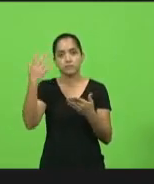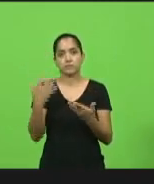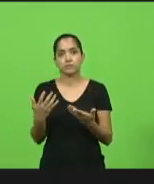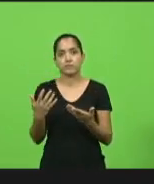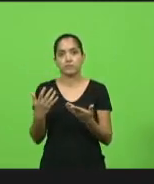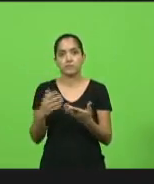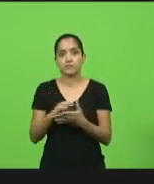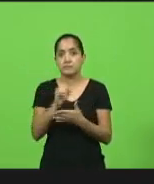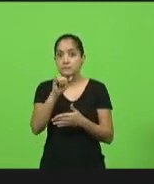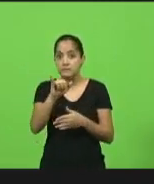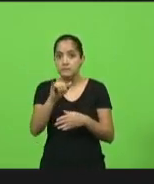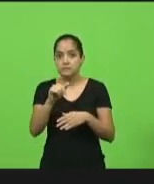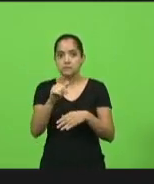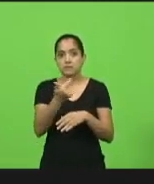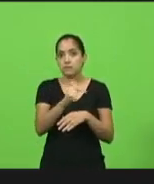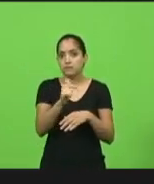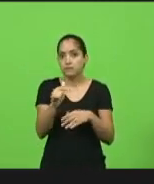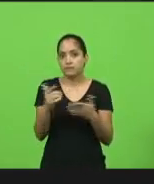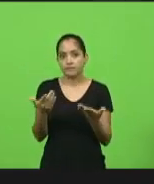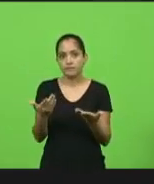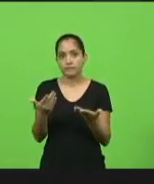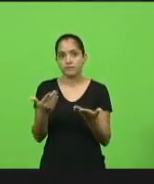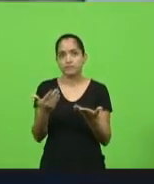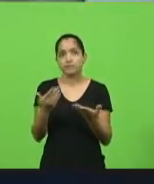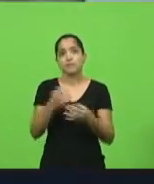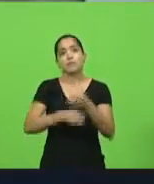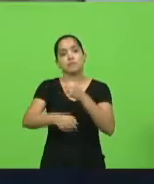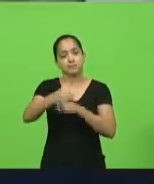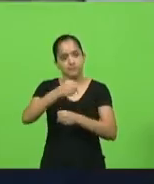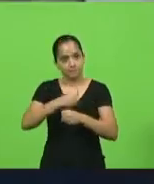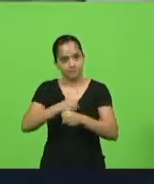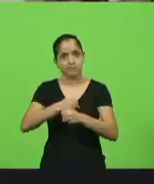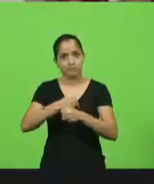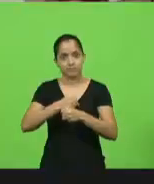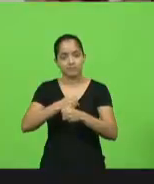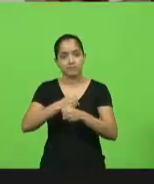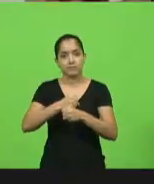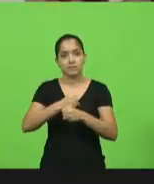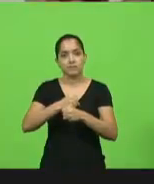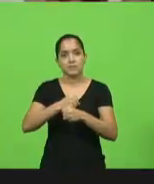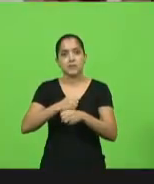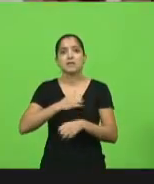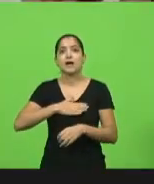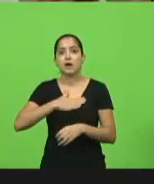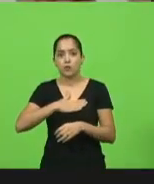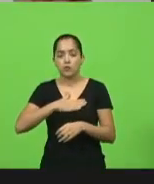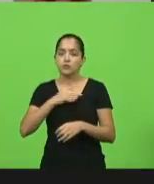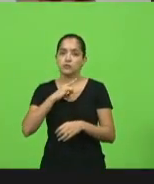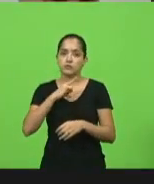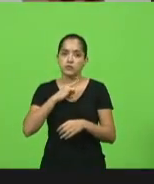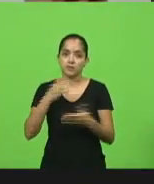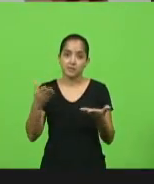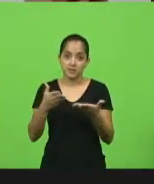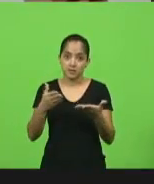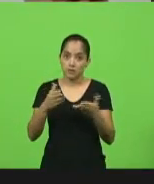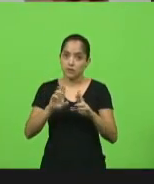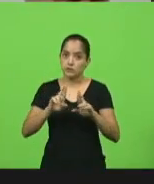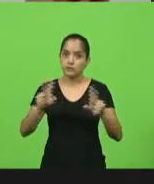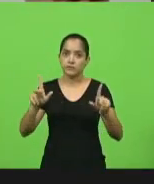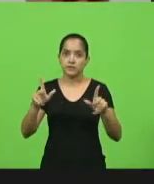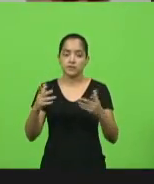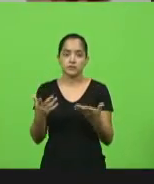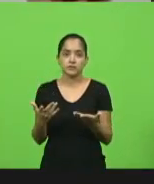Tive essa esperança em agosto, setembro do ano passado. É que lindo. Agora baixou a curva, o negócio está